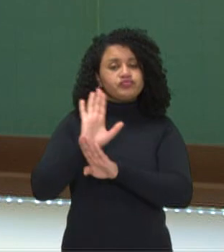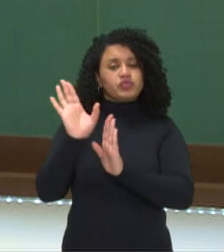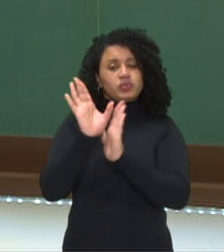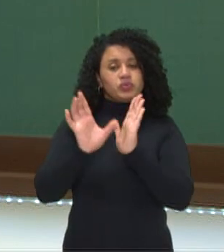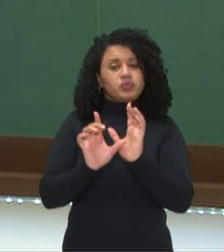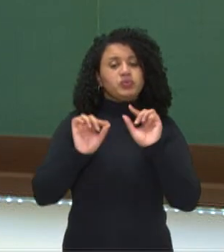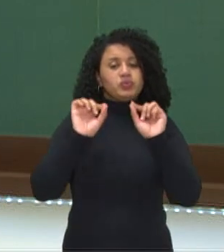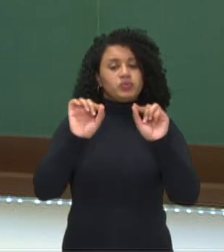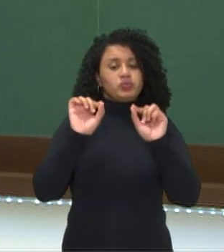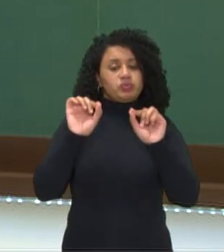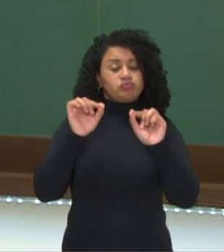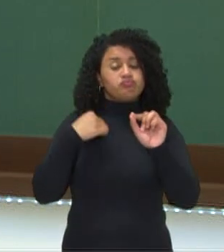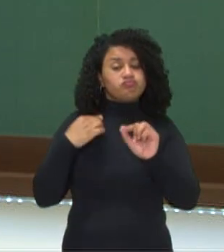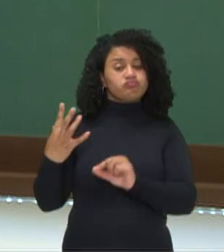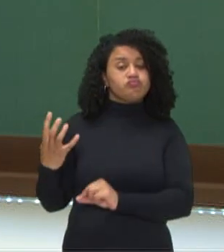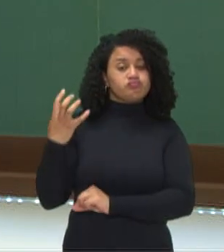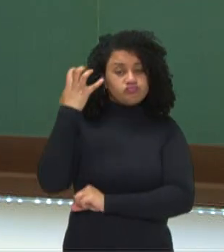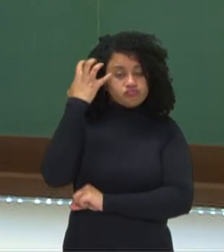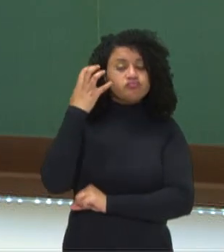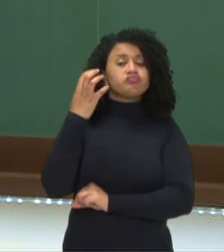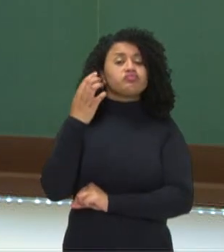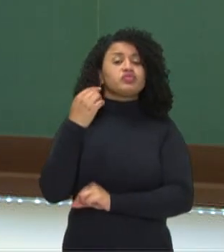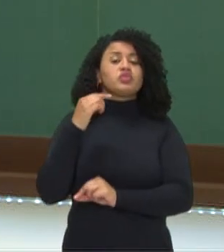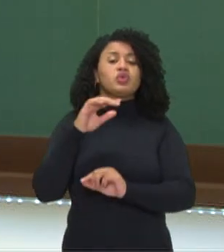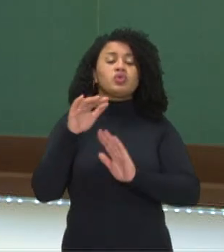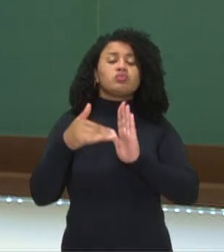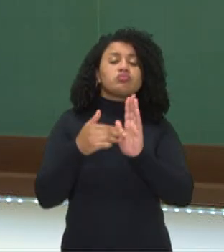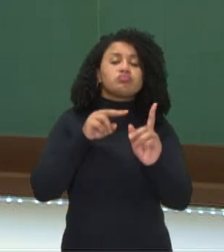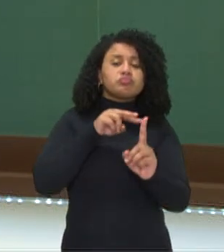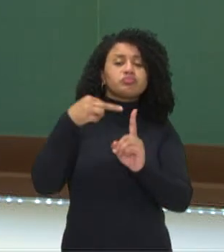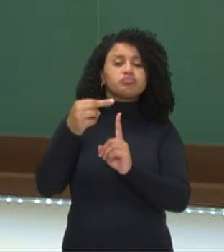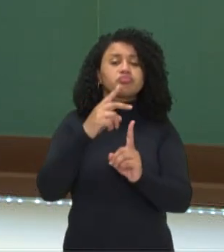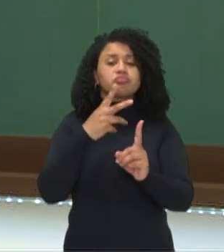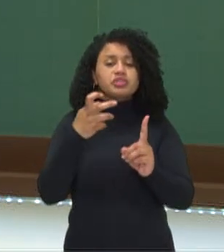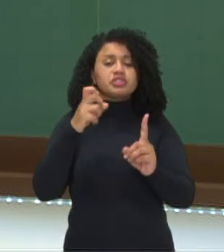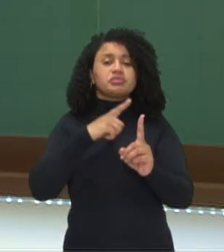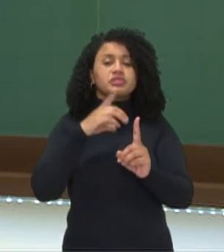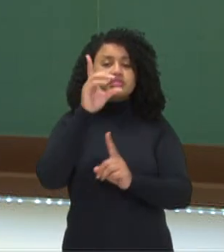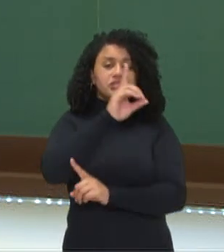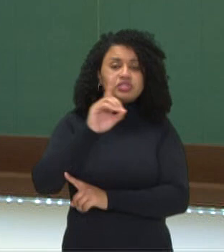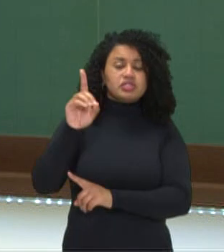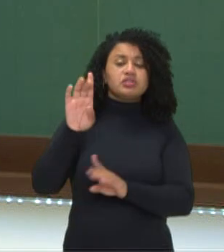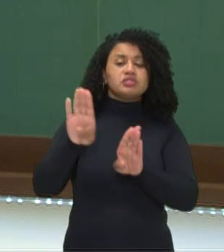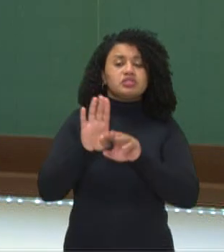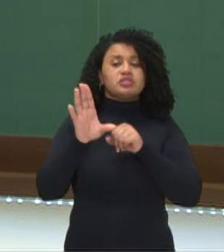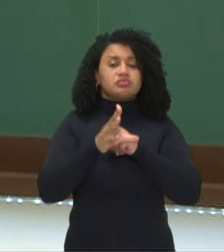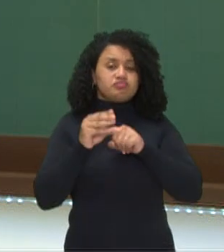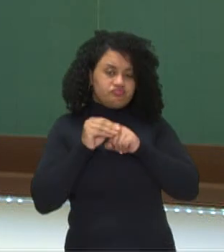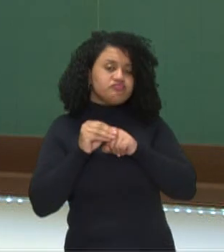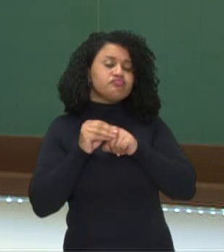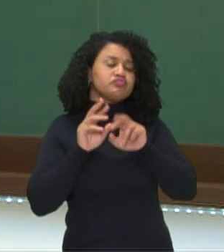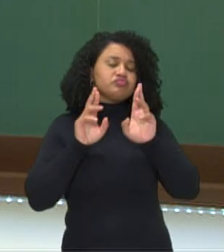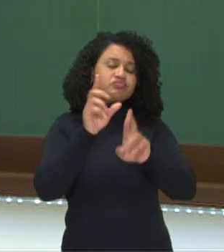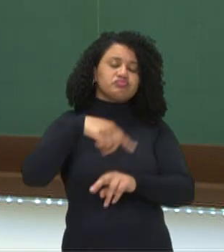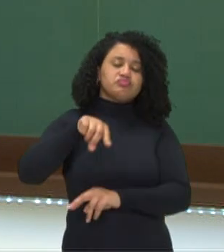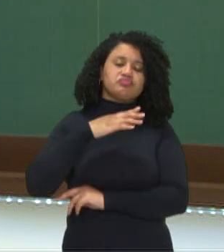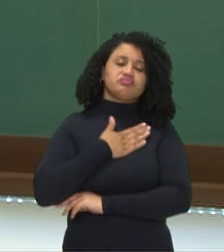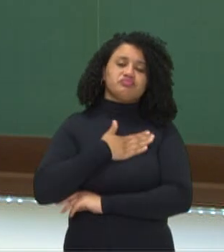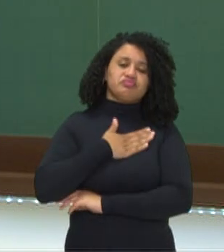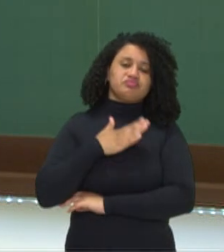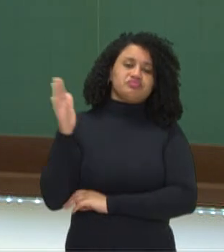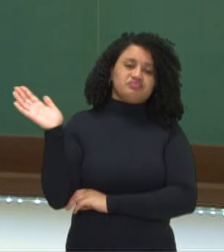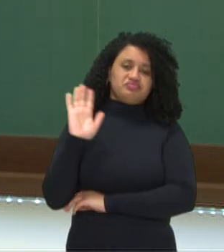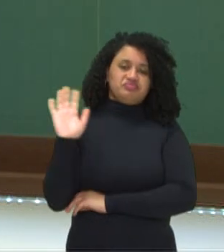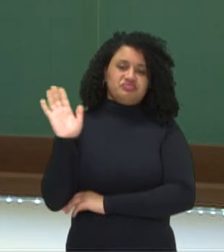falamos sobre Baruca Espinoza, a sua concepção sobre Deus e o conhecimento. Espero que vocês tenham